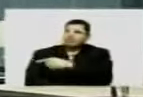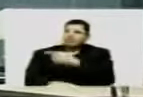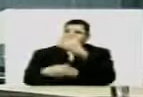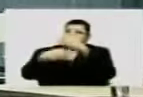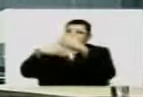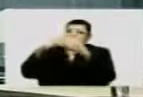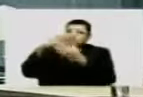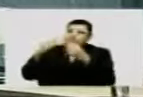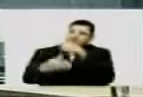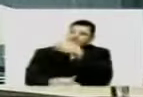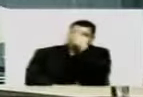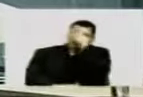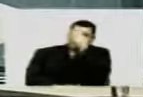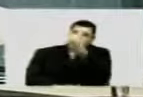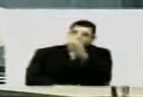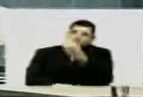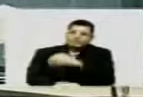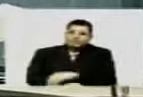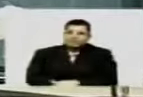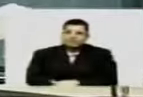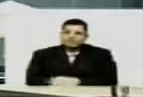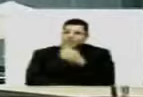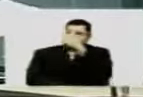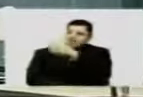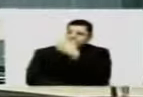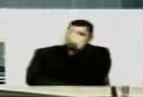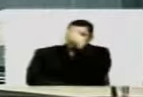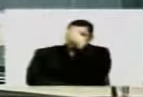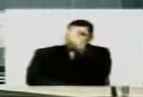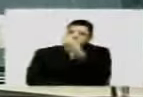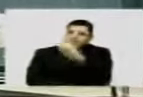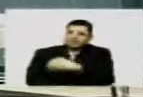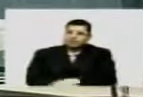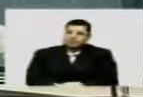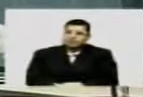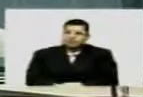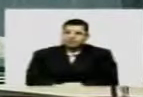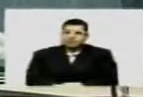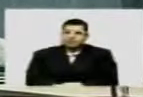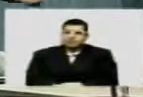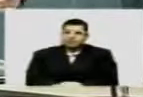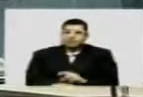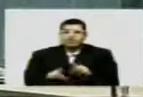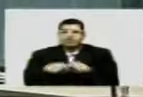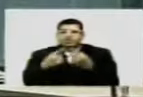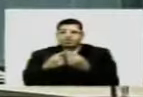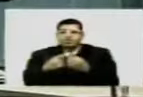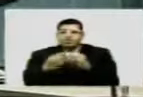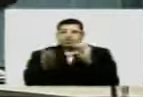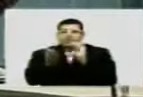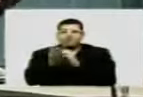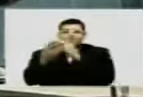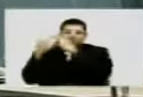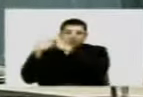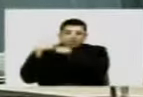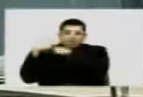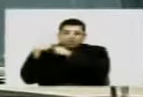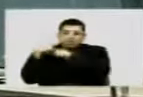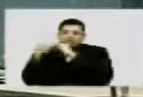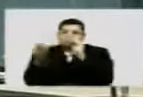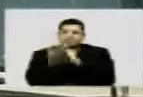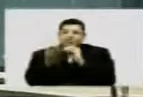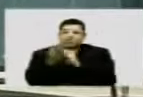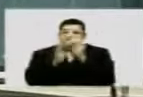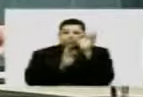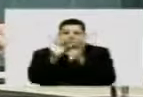obra do hospital de Tabatinga. Aquela ali é a obra do hospital de Tabatinga. Mas a irresponsabilidade e a